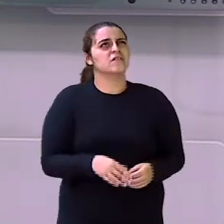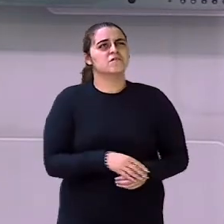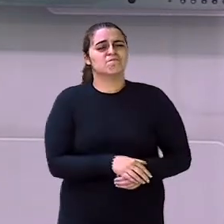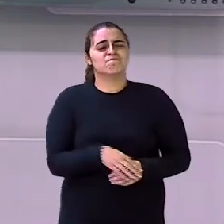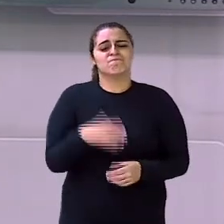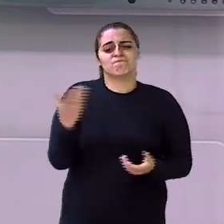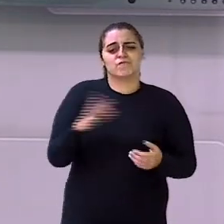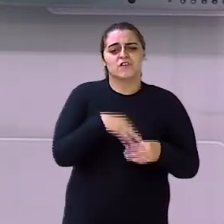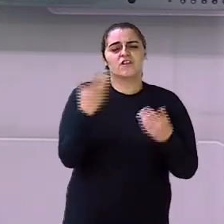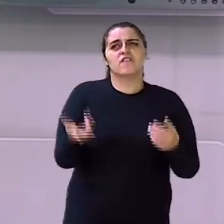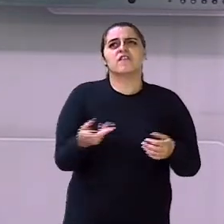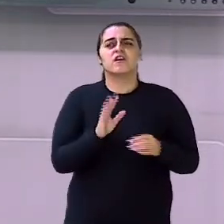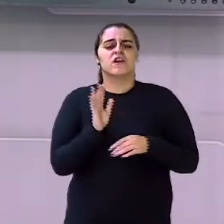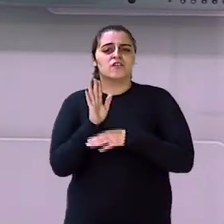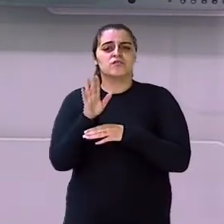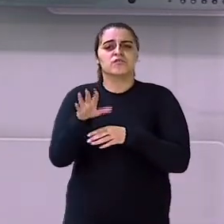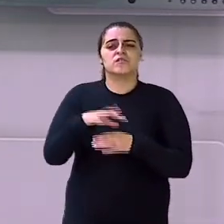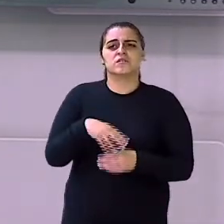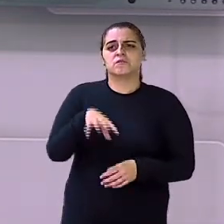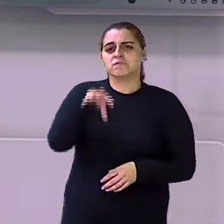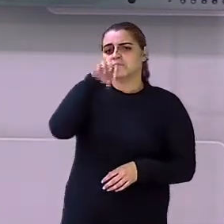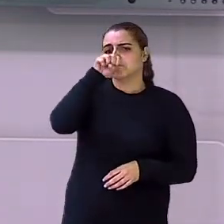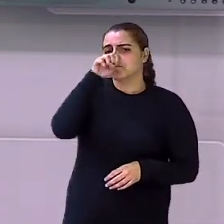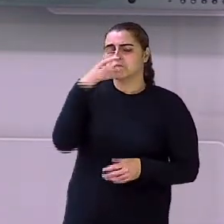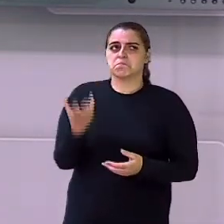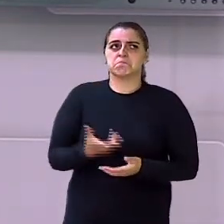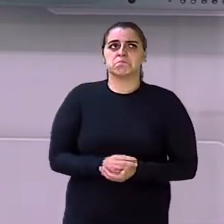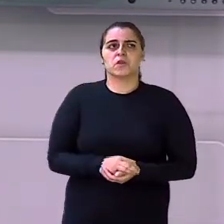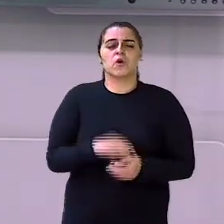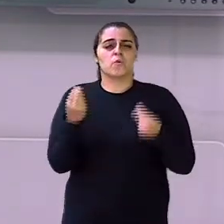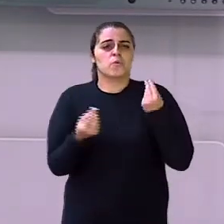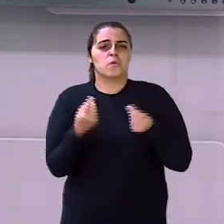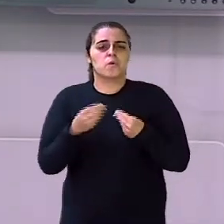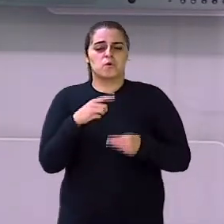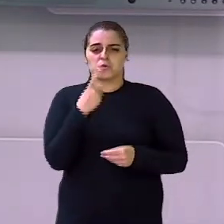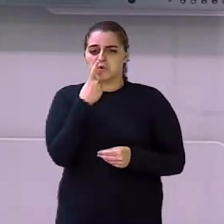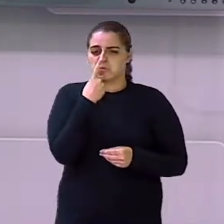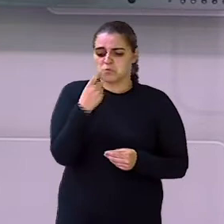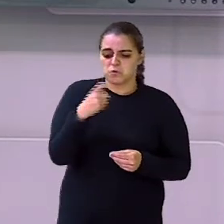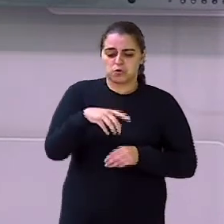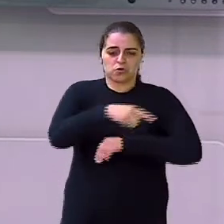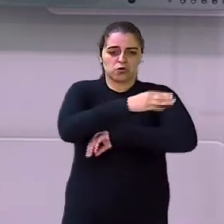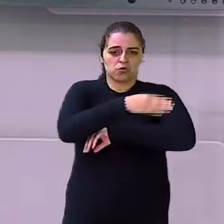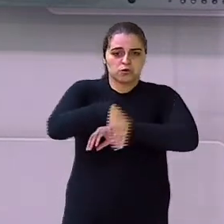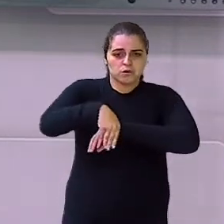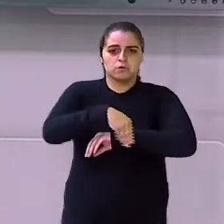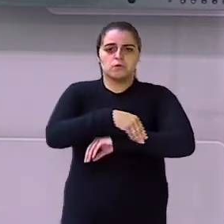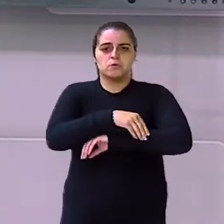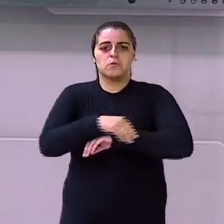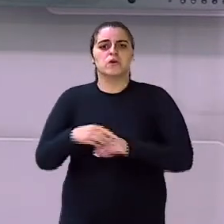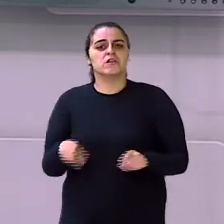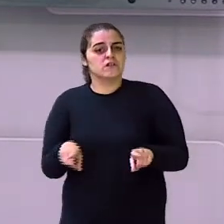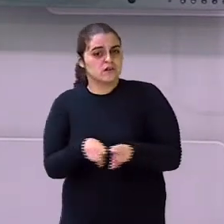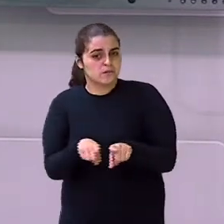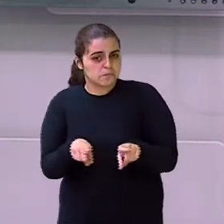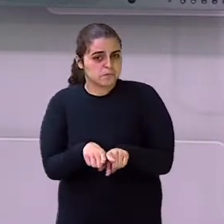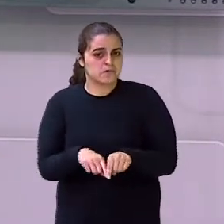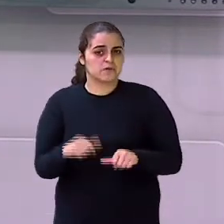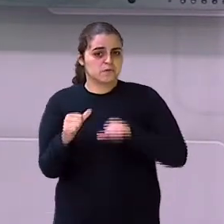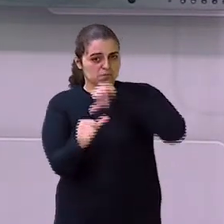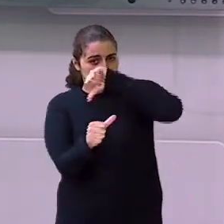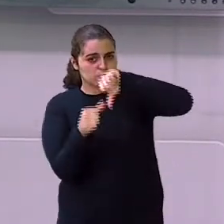o meio ambiente no ar puro para a gente respirar, né? Quando a gente joga aquele lixo no chão, a gente também está